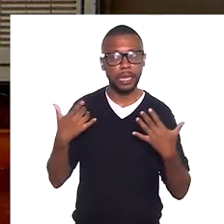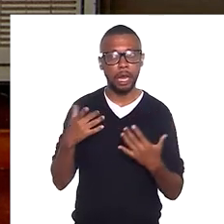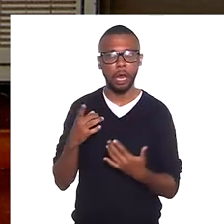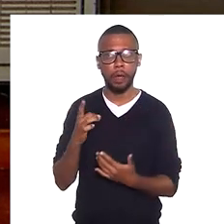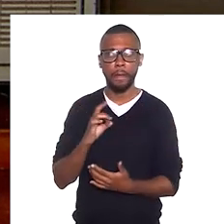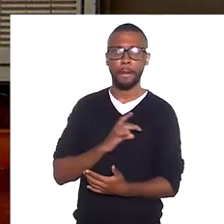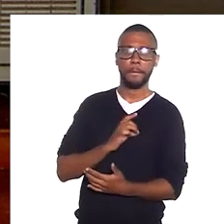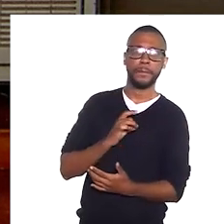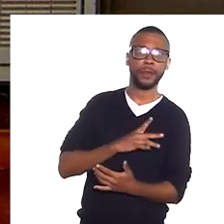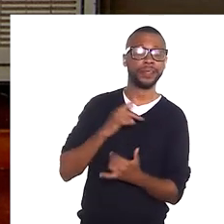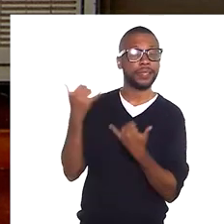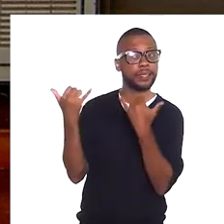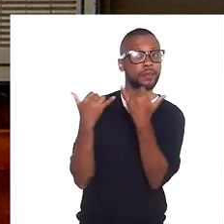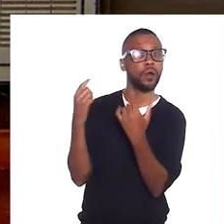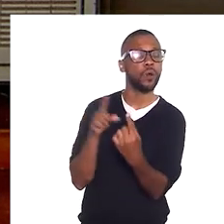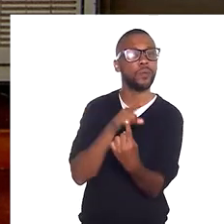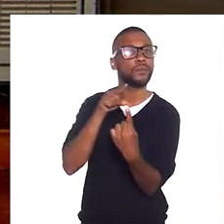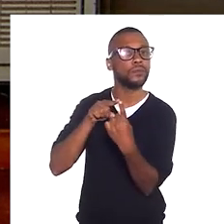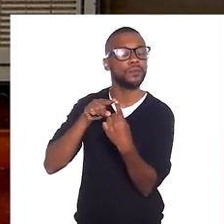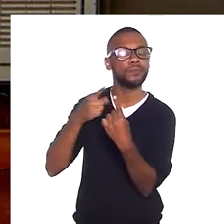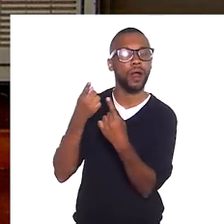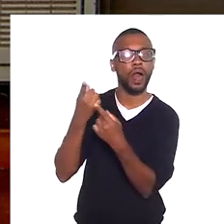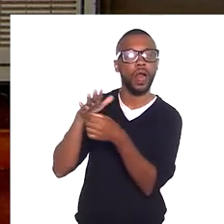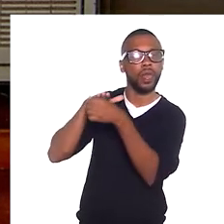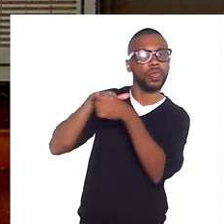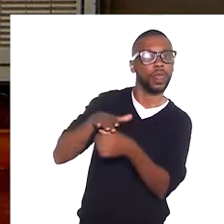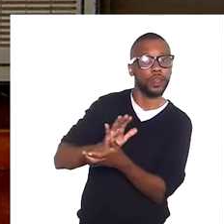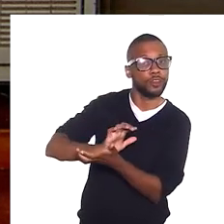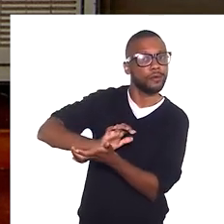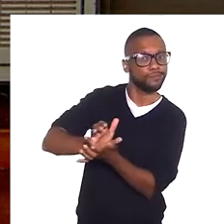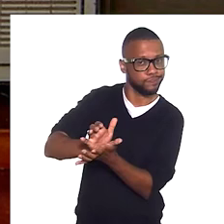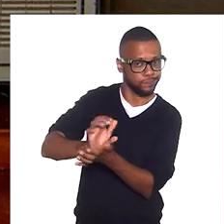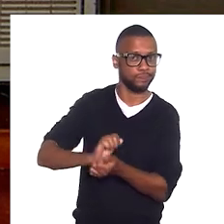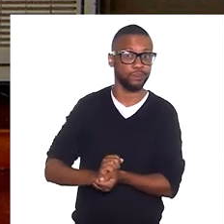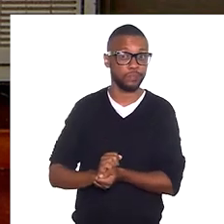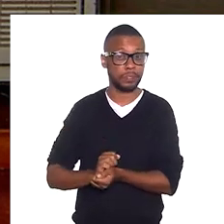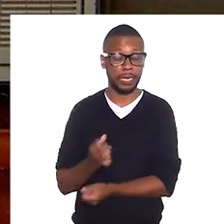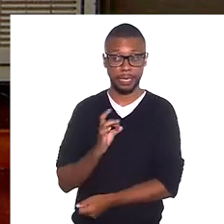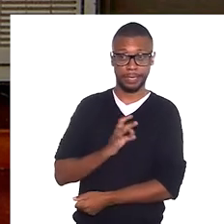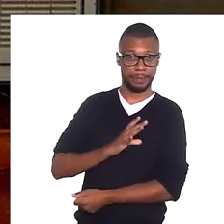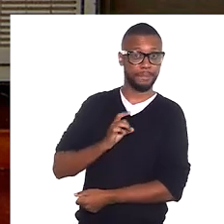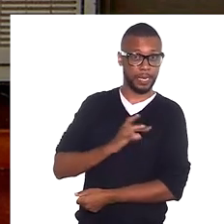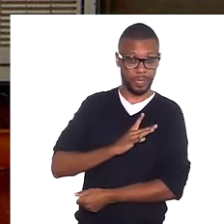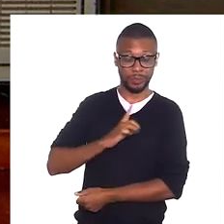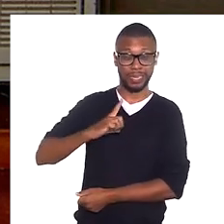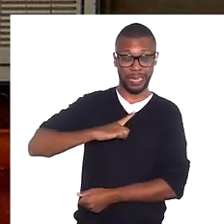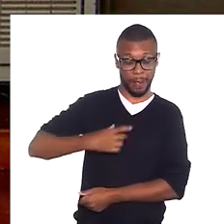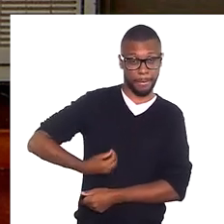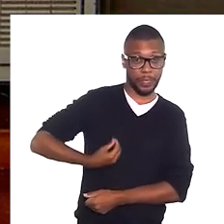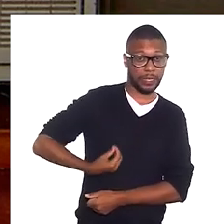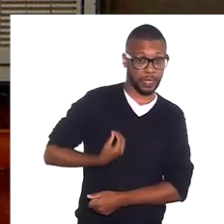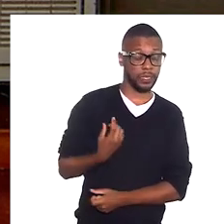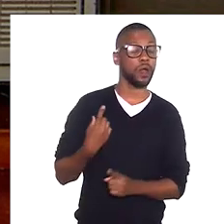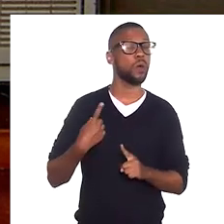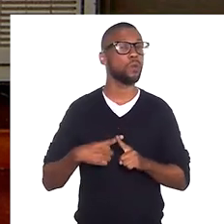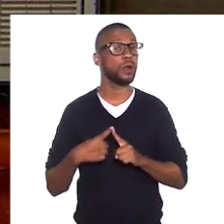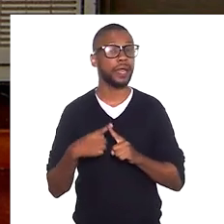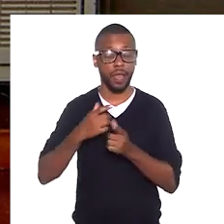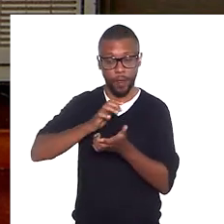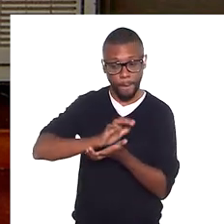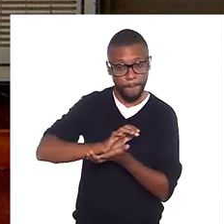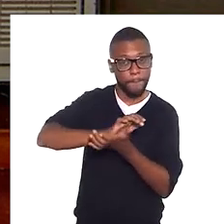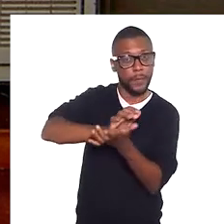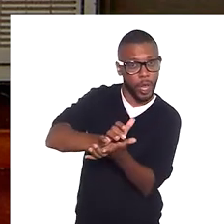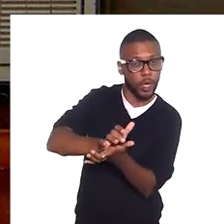o medo dessa informação ser utilizada para discriminar. E este medo só se faz presente porque o preconceito